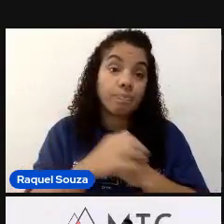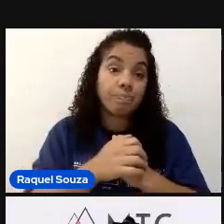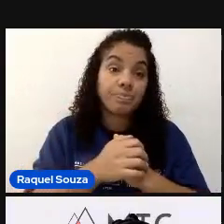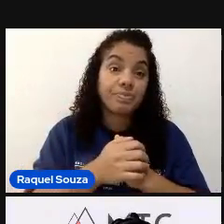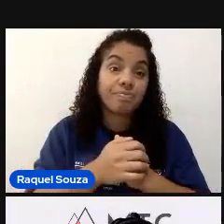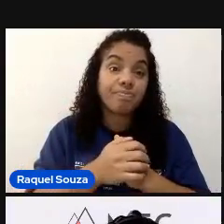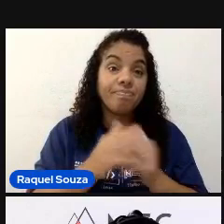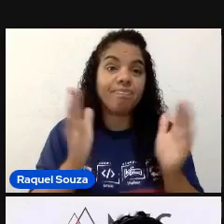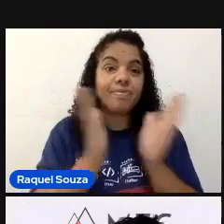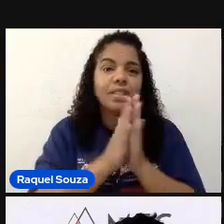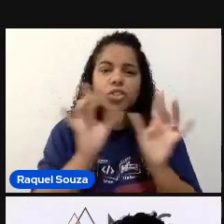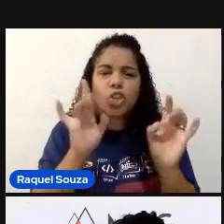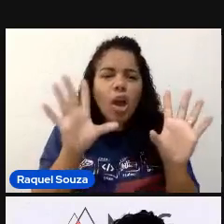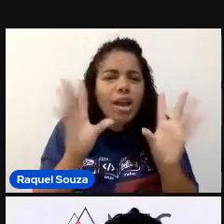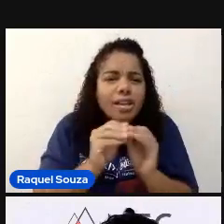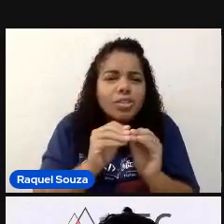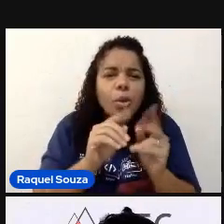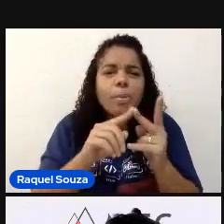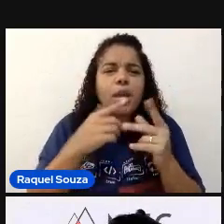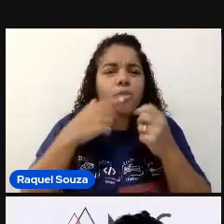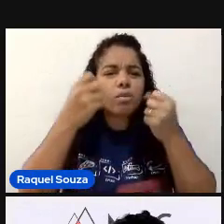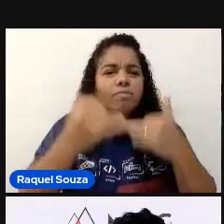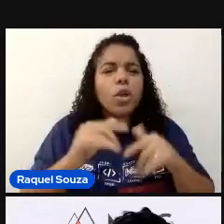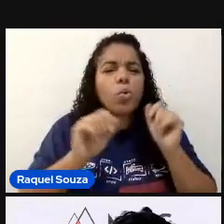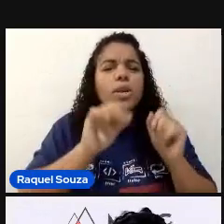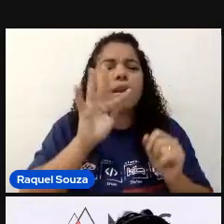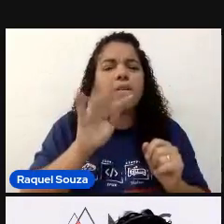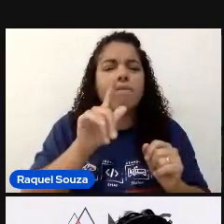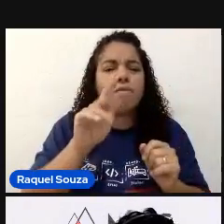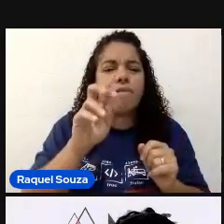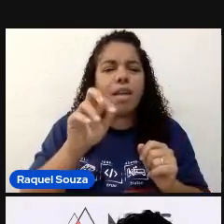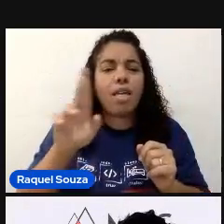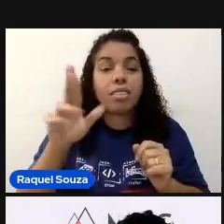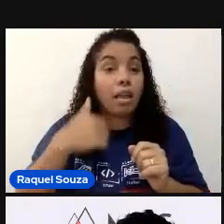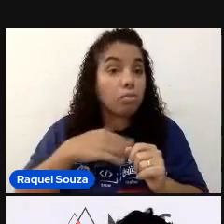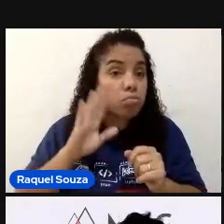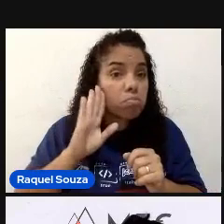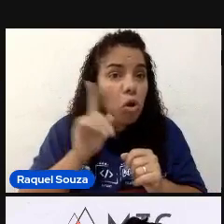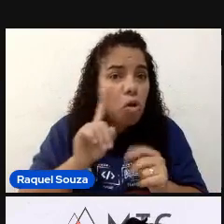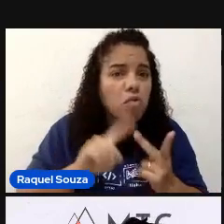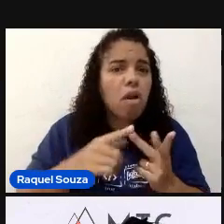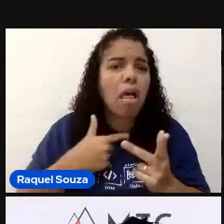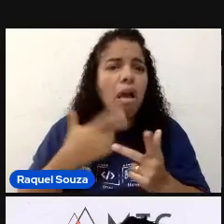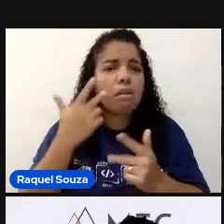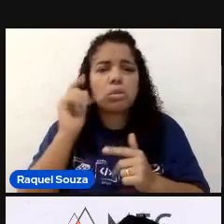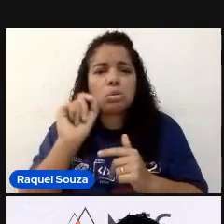Então, só um resuminho. Eu vou descrever então o é Flutter. Então, se você nunca ouviu falar, não conhece.